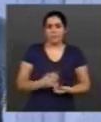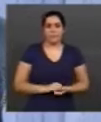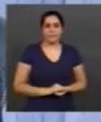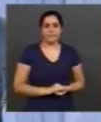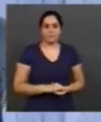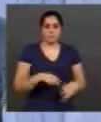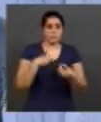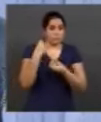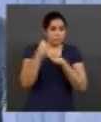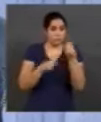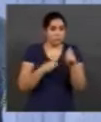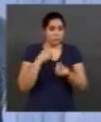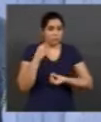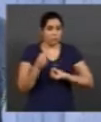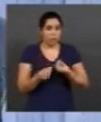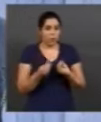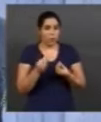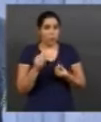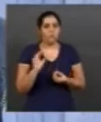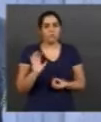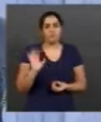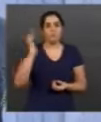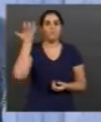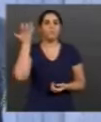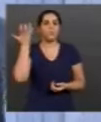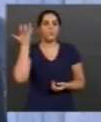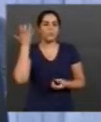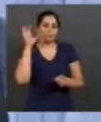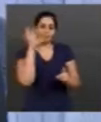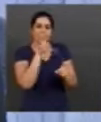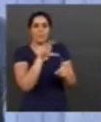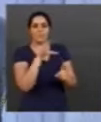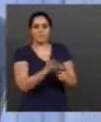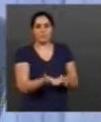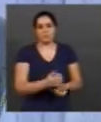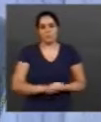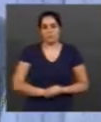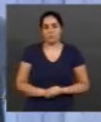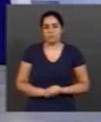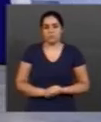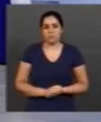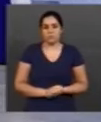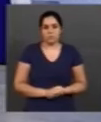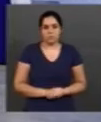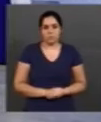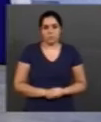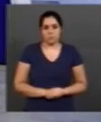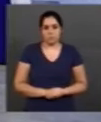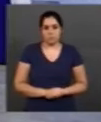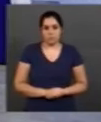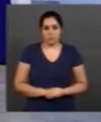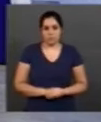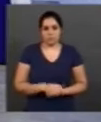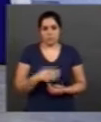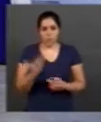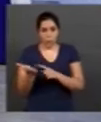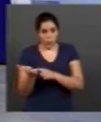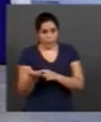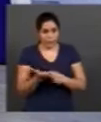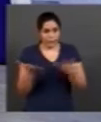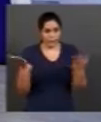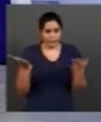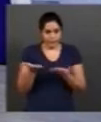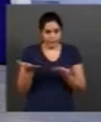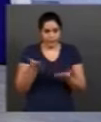como as condições climáticas afetam o ciclo da água. Os nossos convidados de hoje,